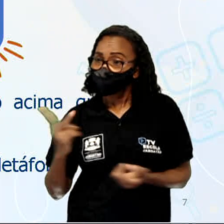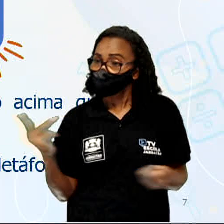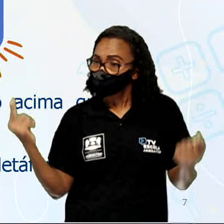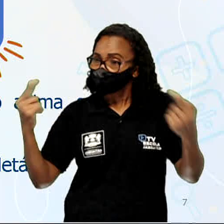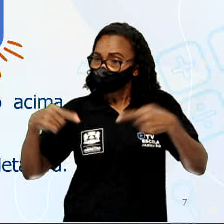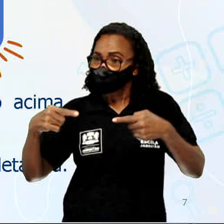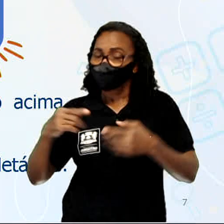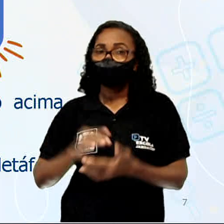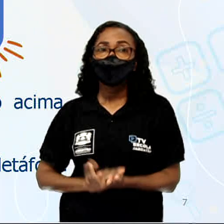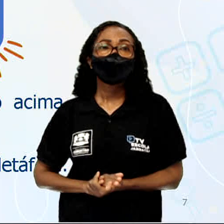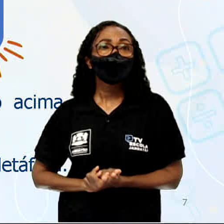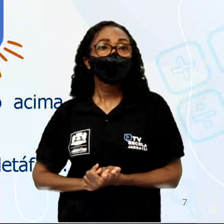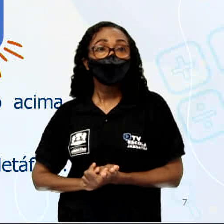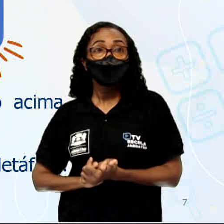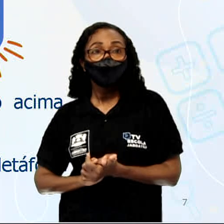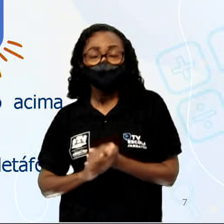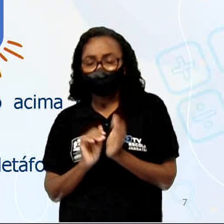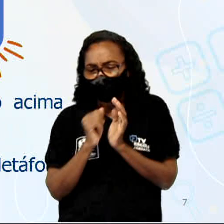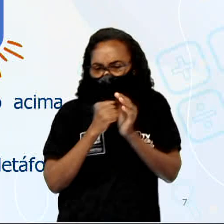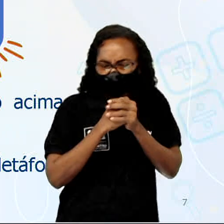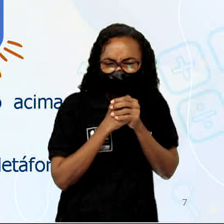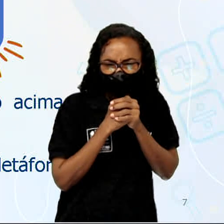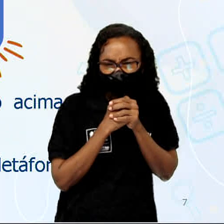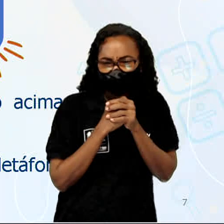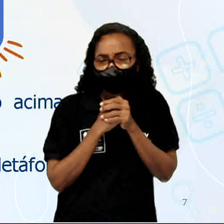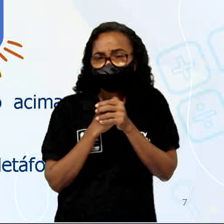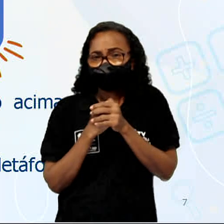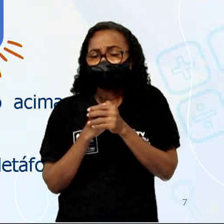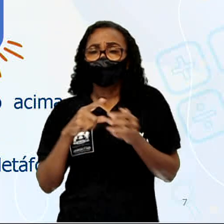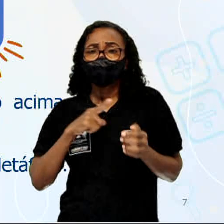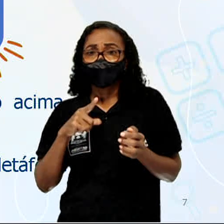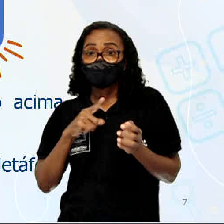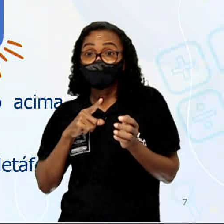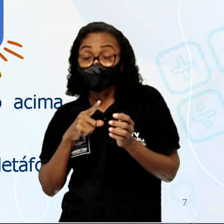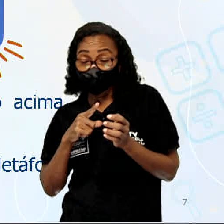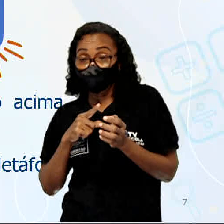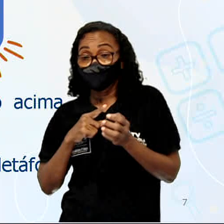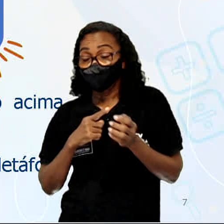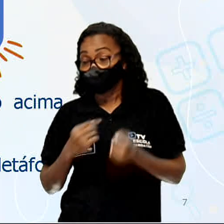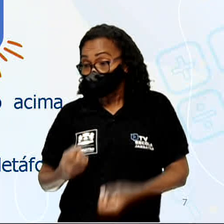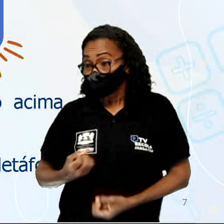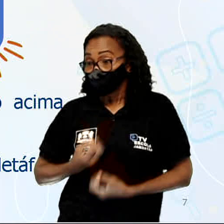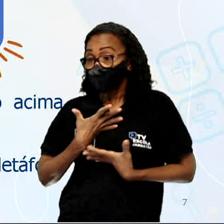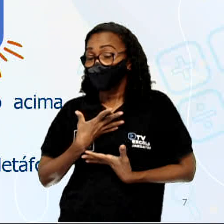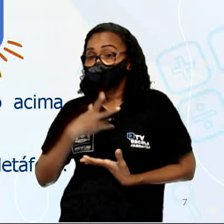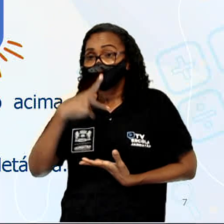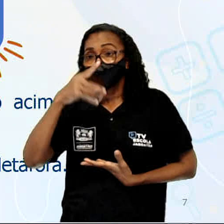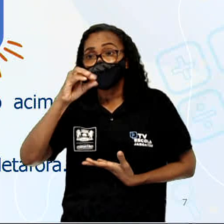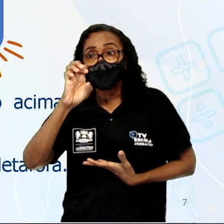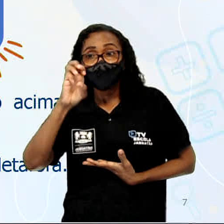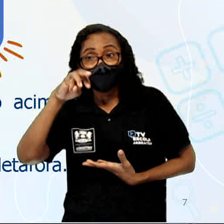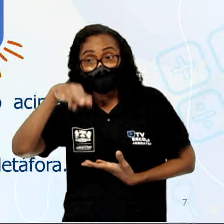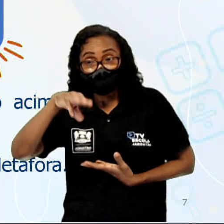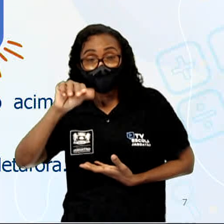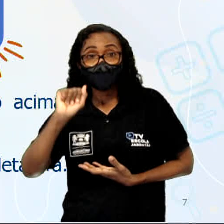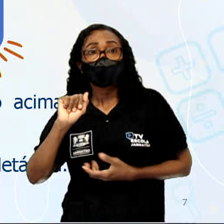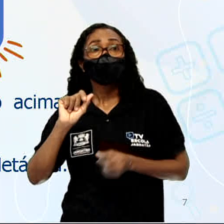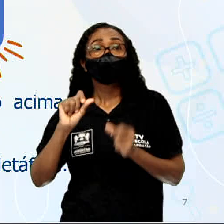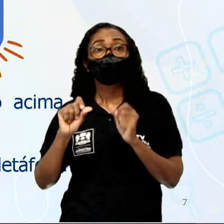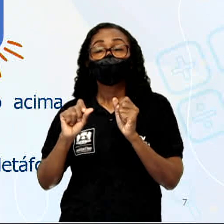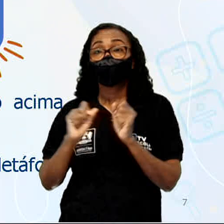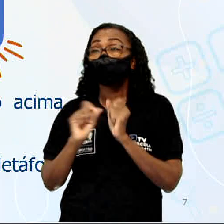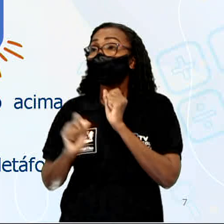Em As Escuras, temos um poema que trata, temos um poema, perdão, que trata sobre o seu próprio processo de